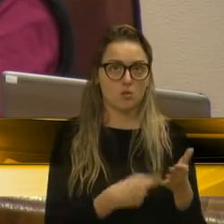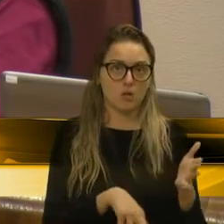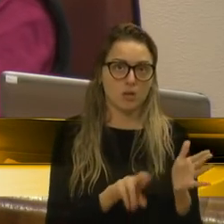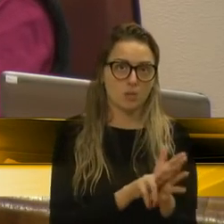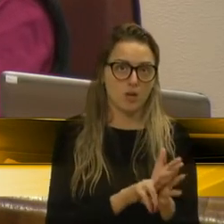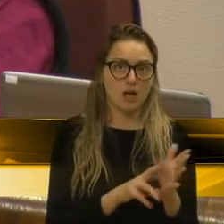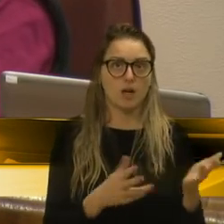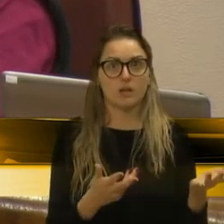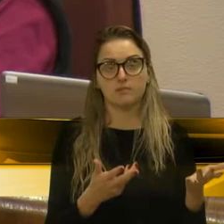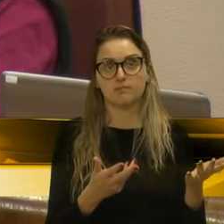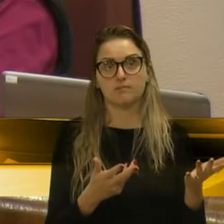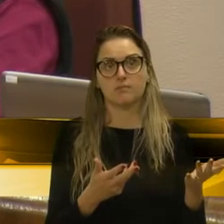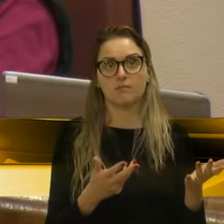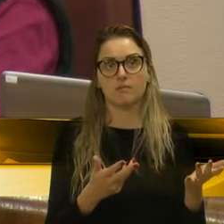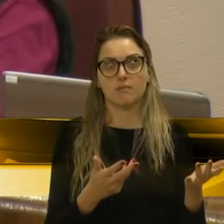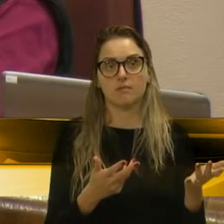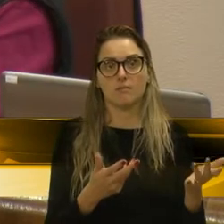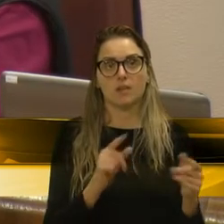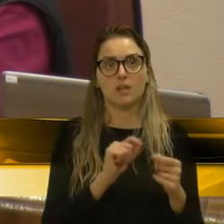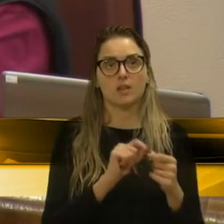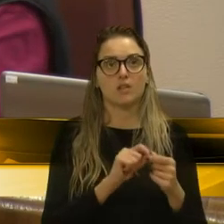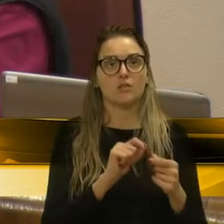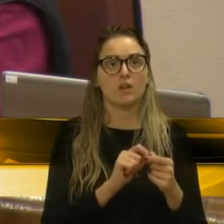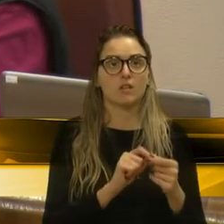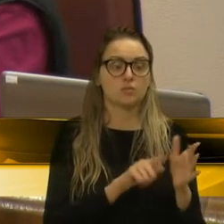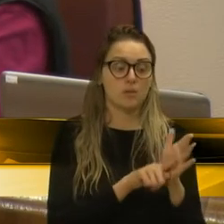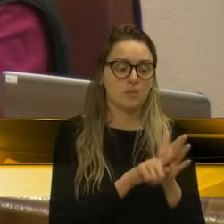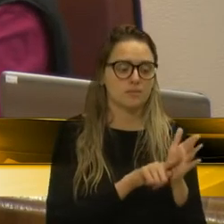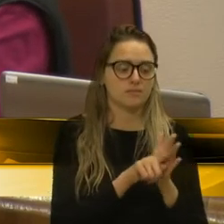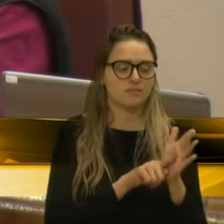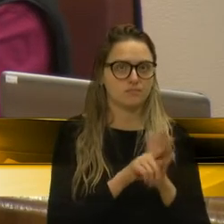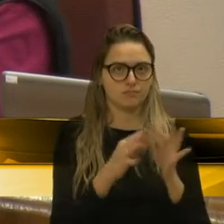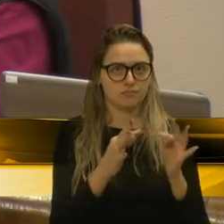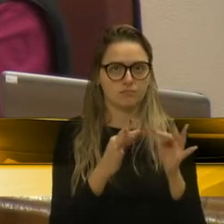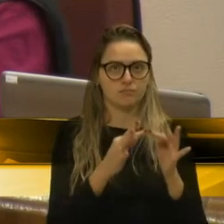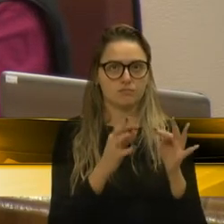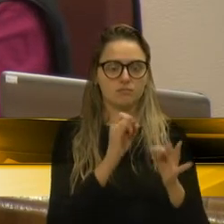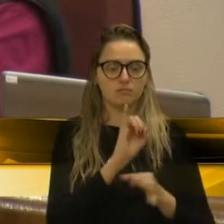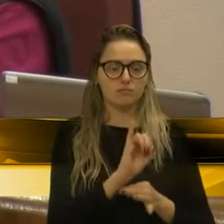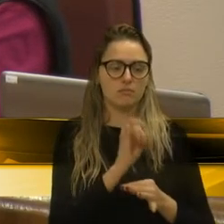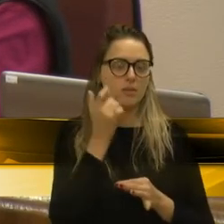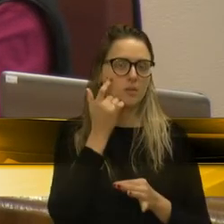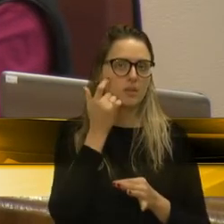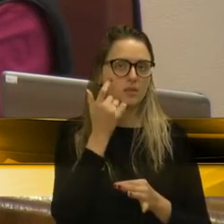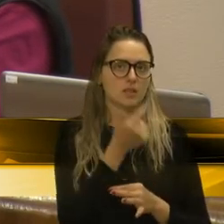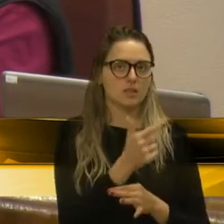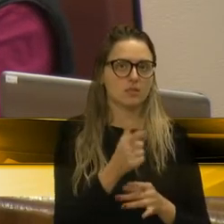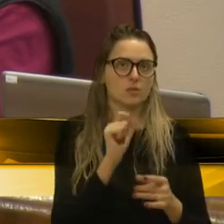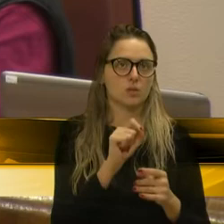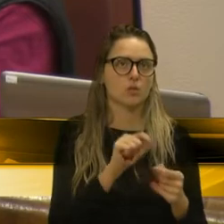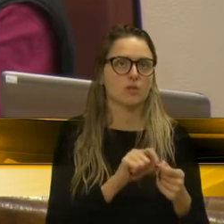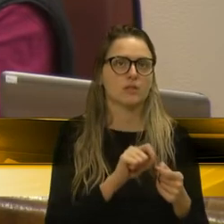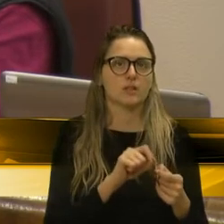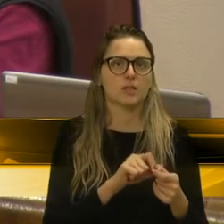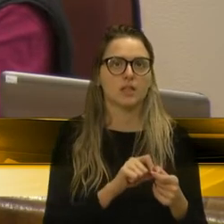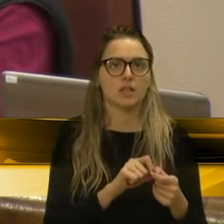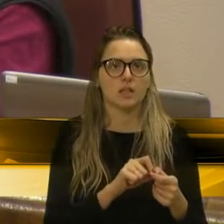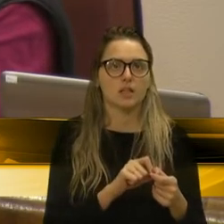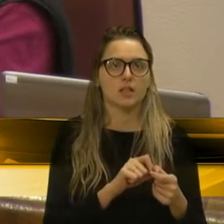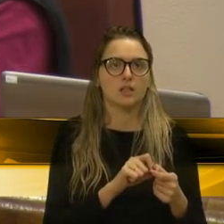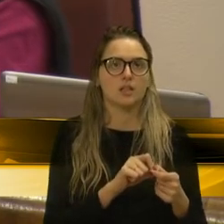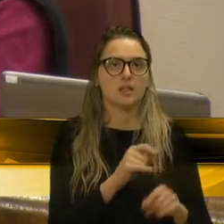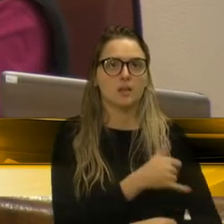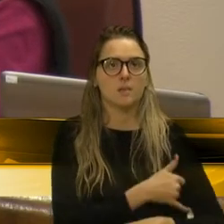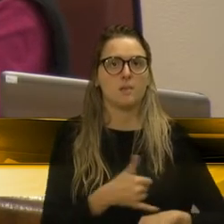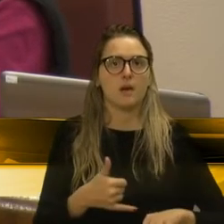alguém lá fazer um apanhado técnico e, se chegar no consenso que não tem mais o que fazer e, daqui a pouco, passa alguém